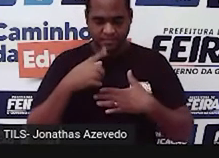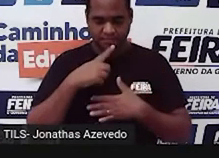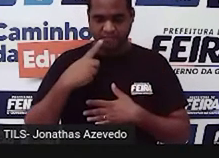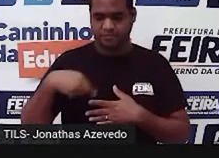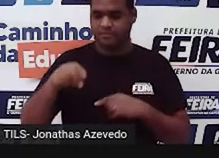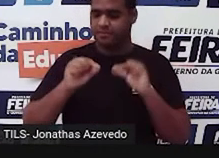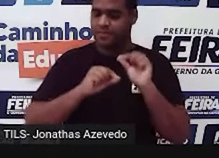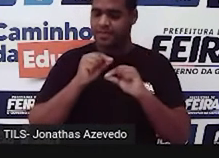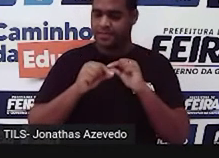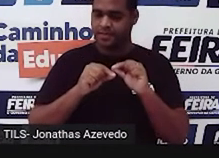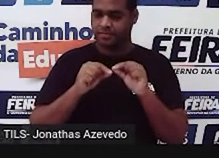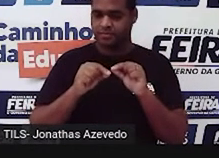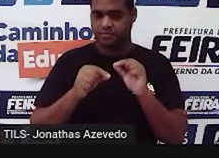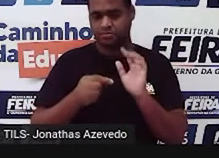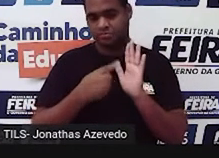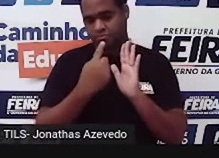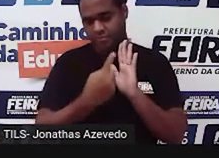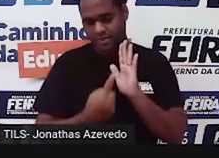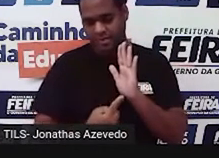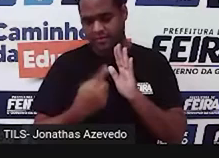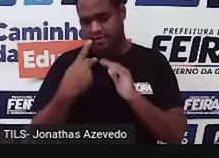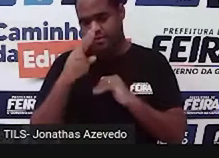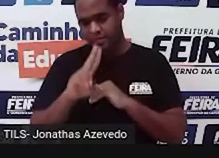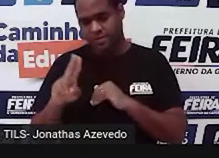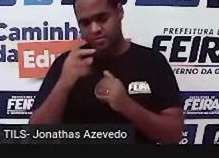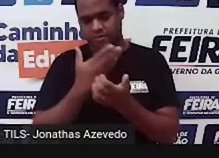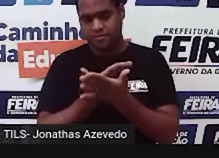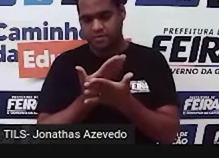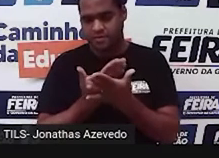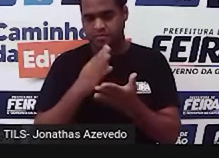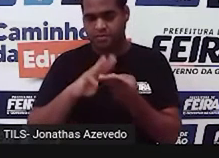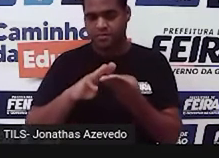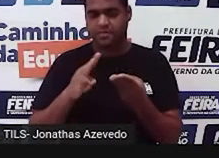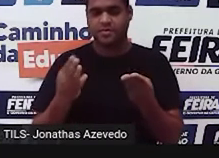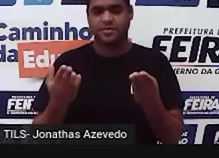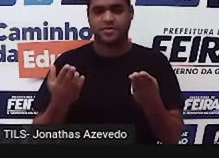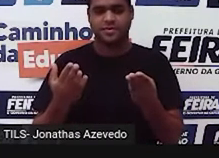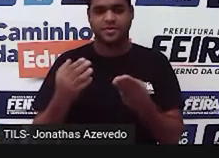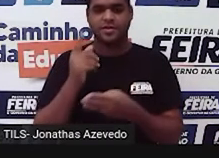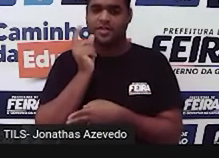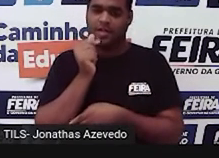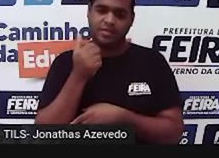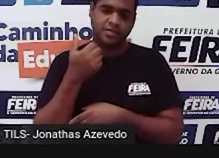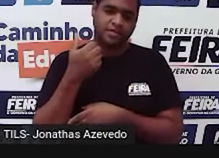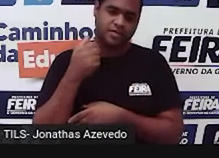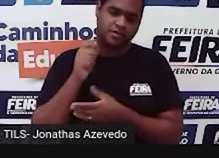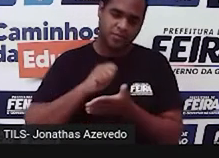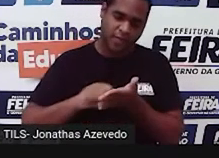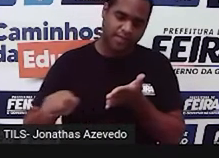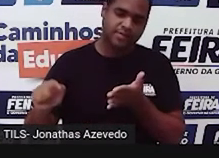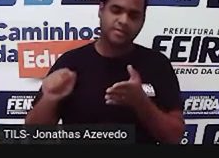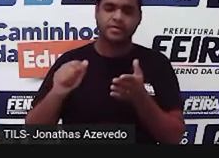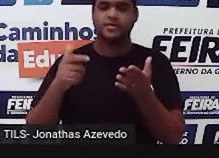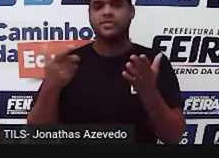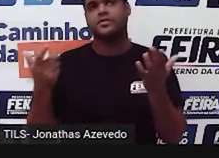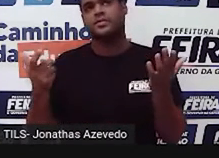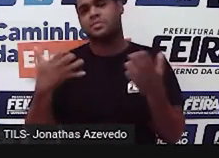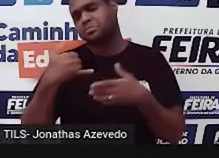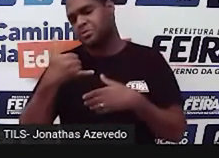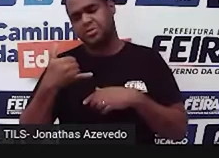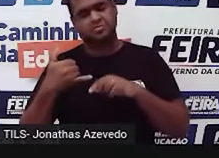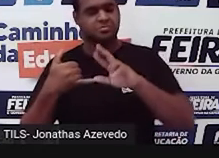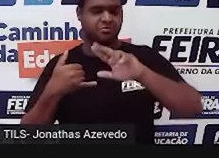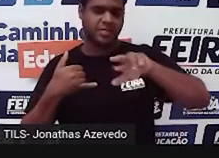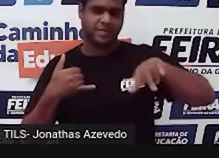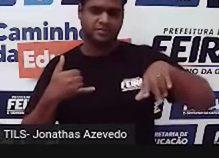gente precisa é o caderno, o caderno que você usa para estudar matemática, lápis, borracha, caneta, enfim,